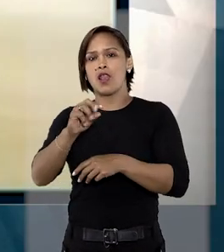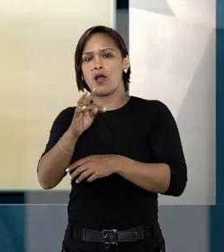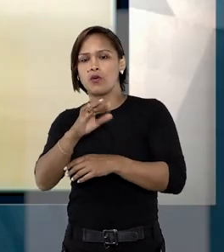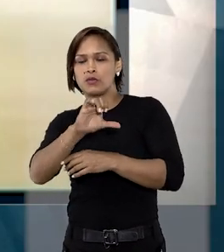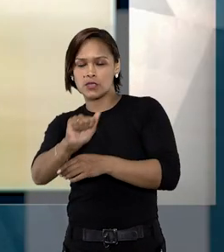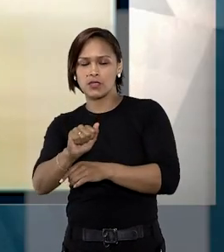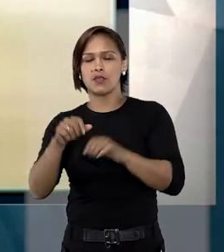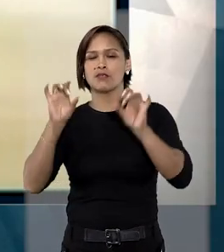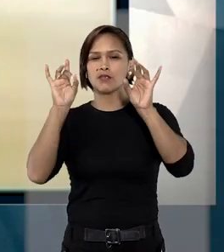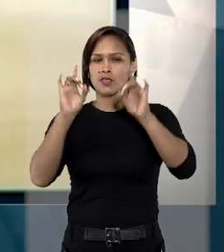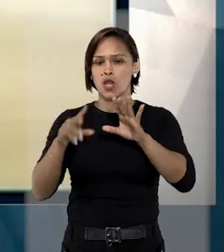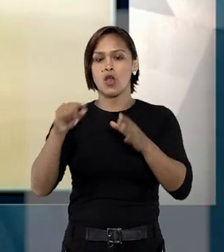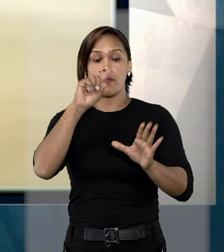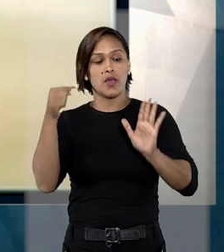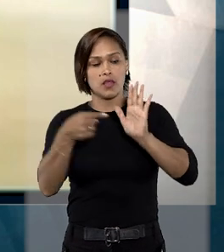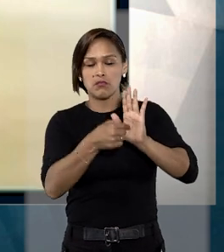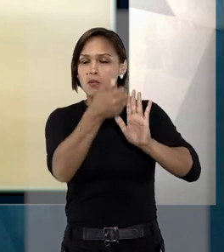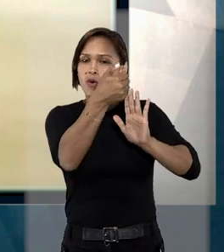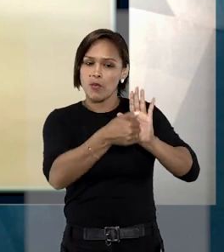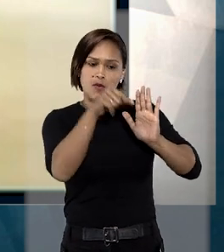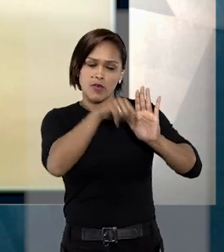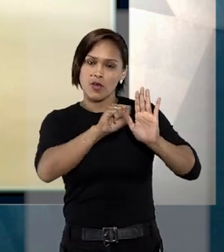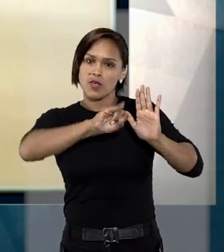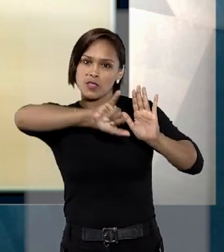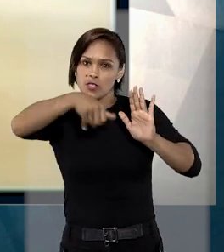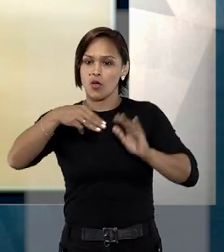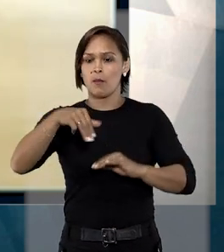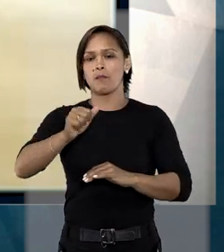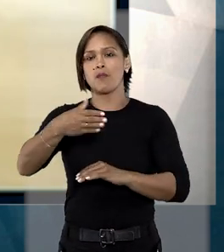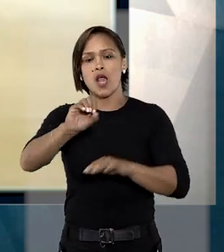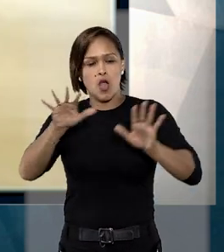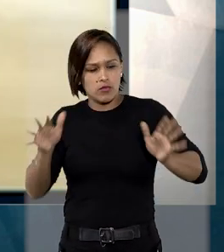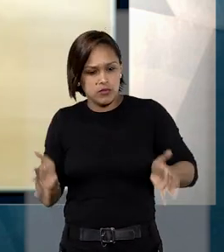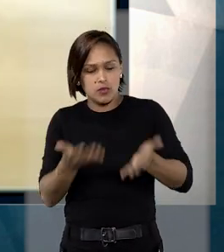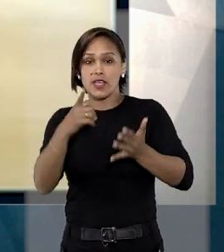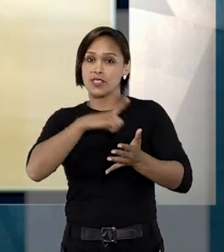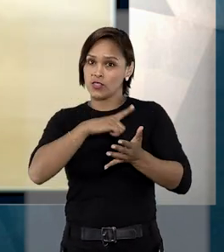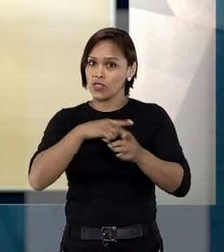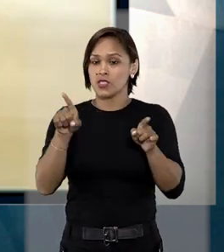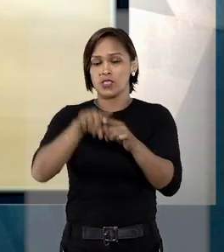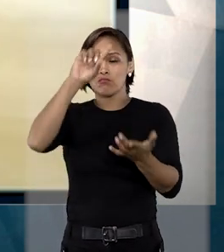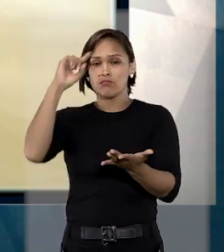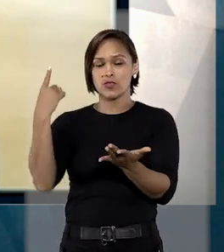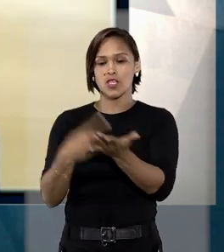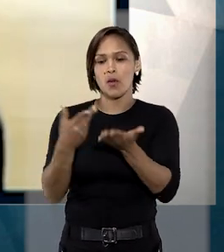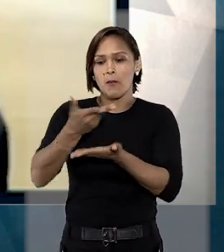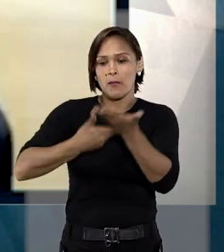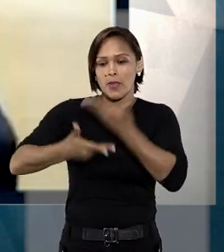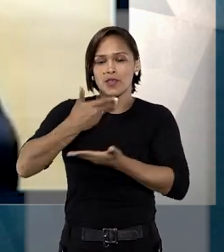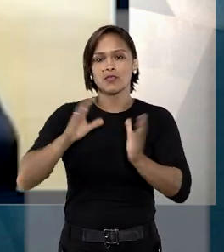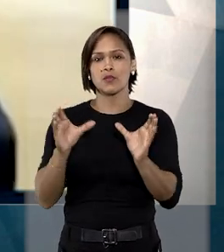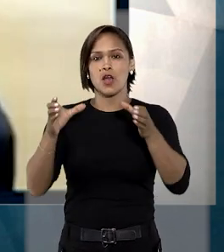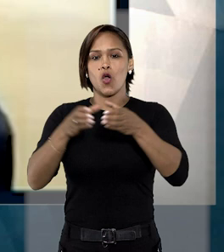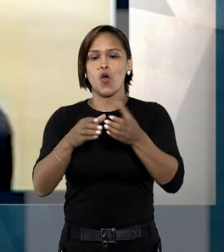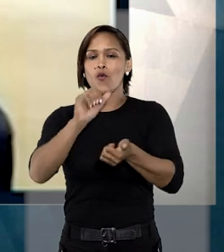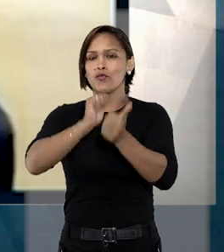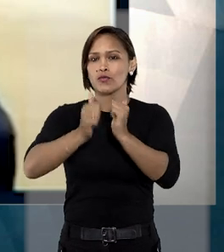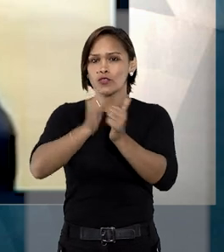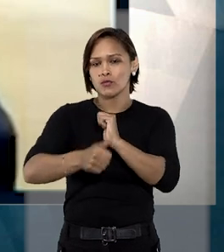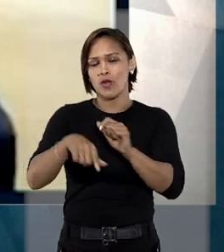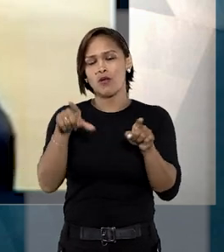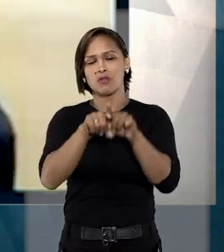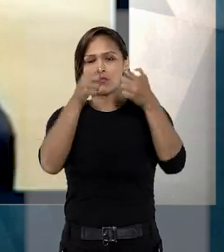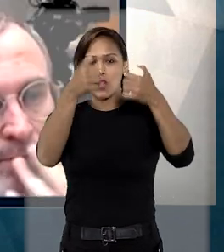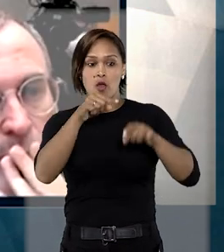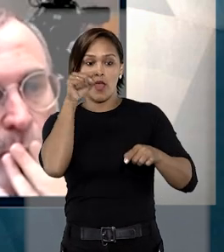destacou que, pela denúncia apresentada, Márcio Garotti tinha influência central na tomada de decisão do clube, havendo indícios